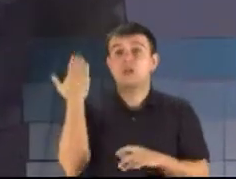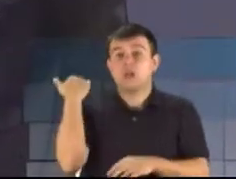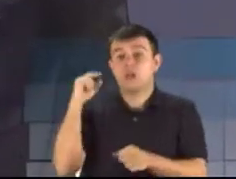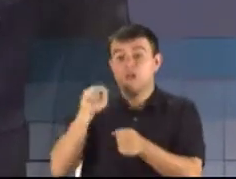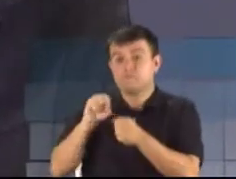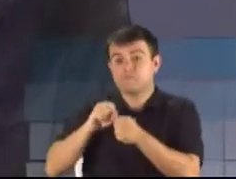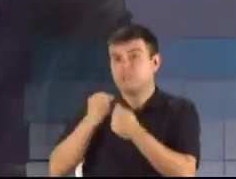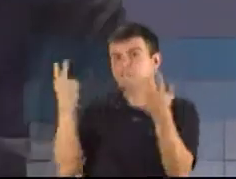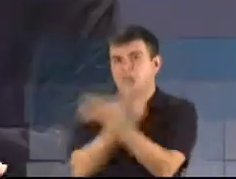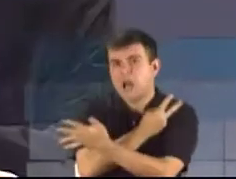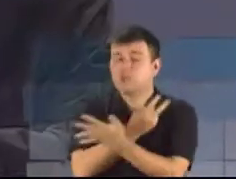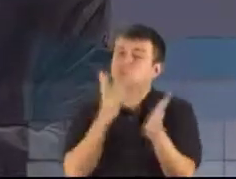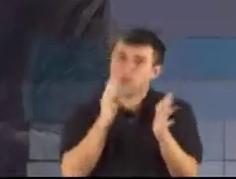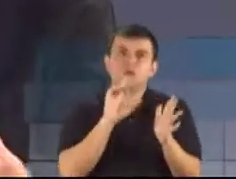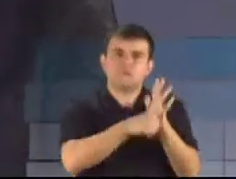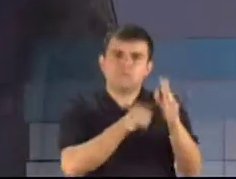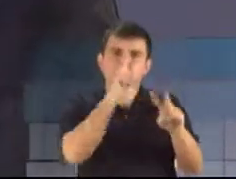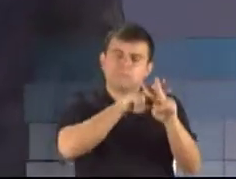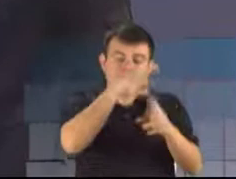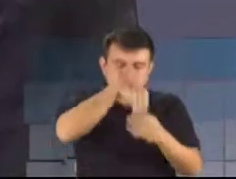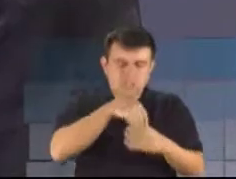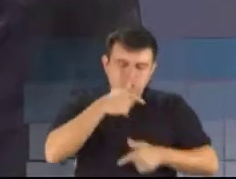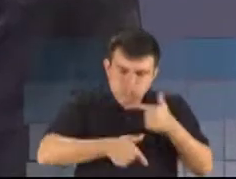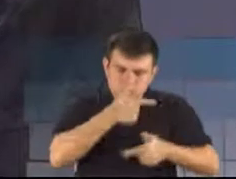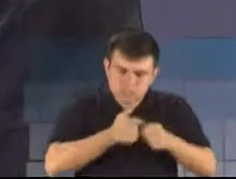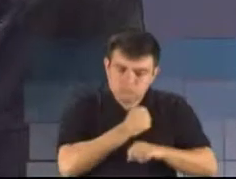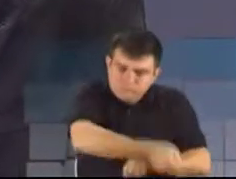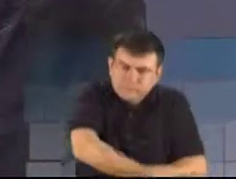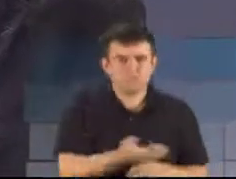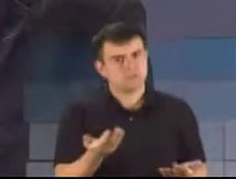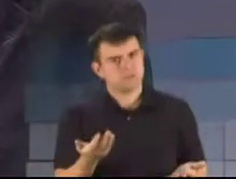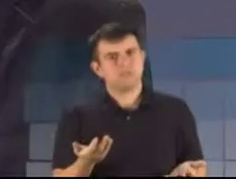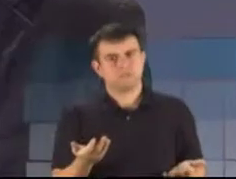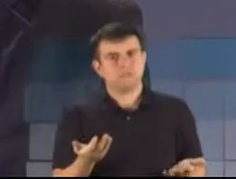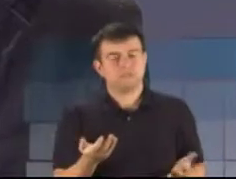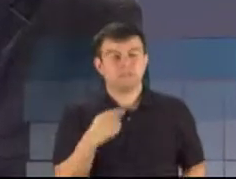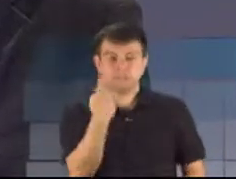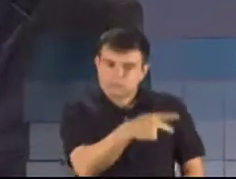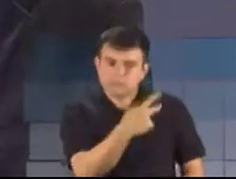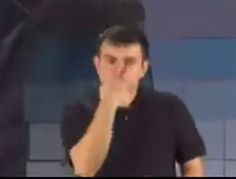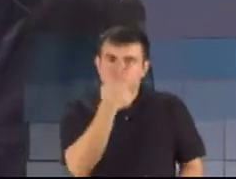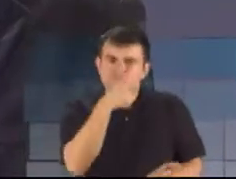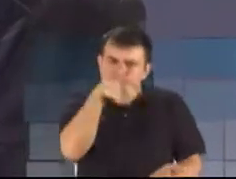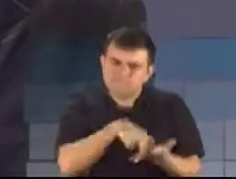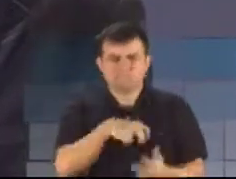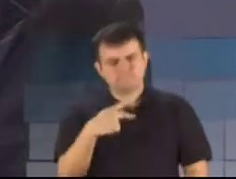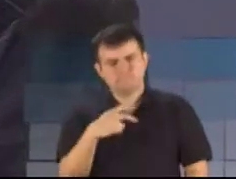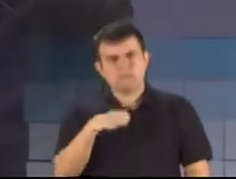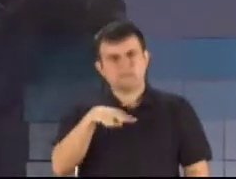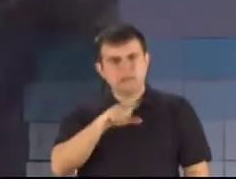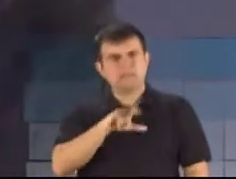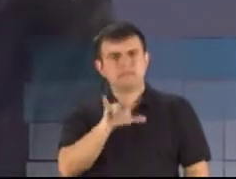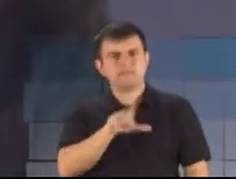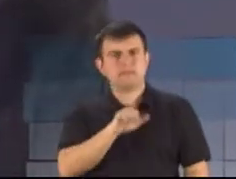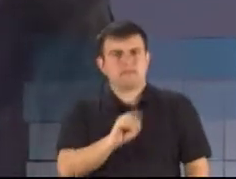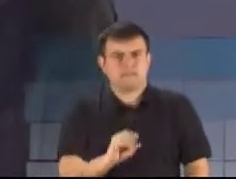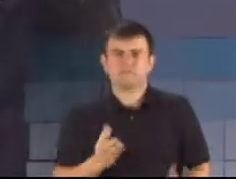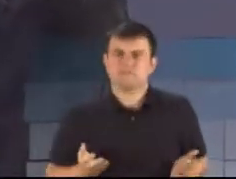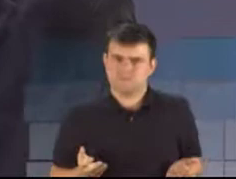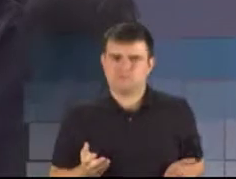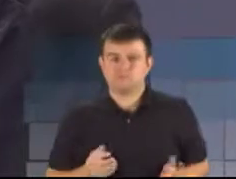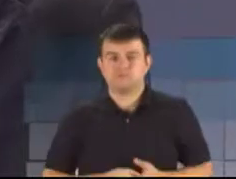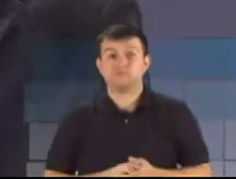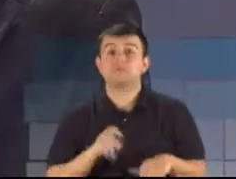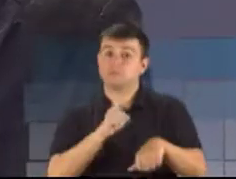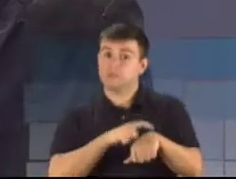de erro. Então, direitos humanos é outra coisa, bem diferente. O bandido tem que ser penalizado e depois recuperado com serviço. Tempo esgotado,